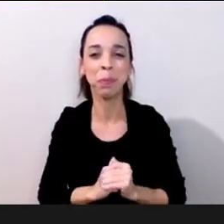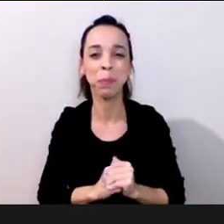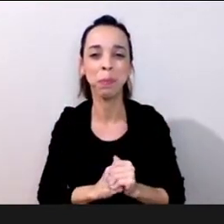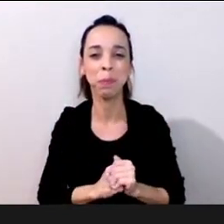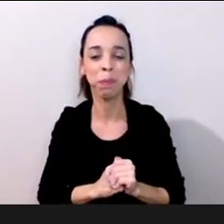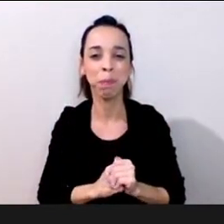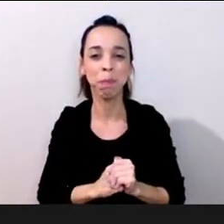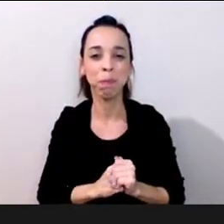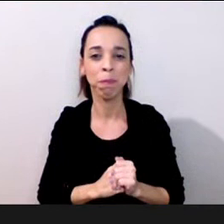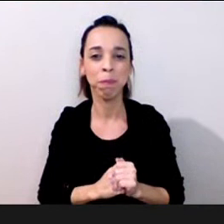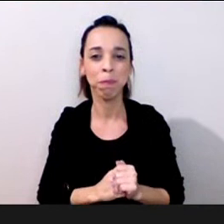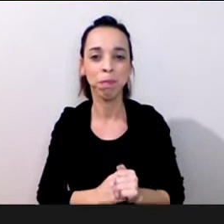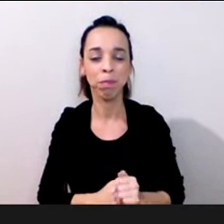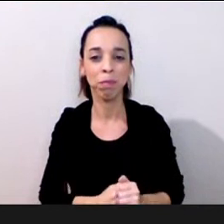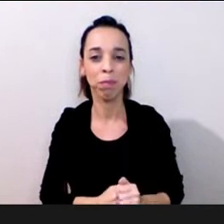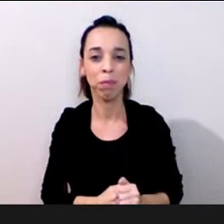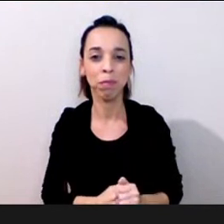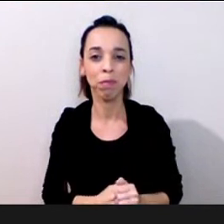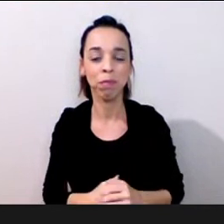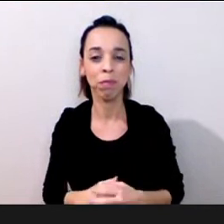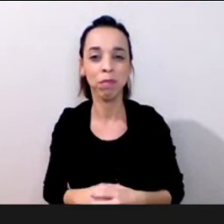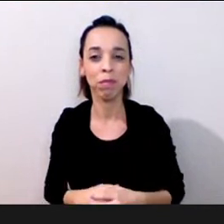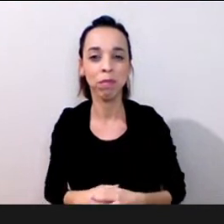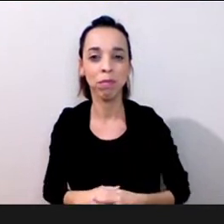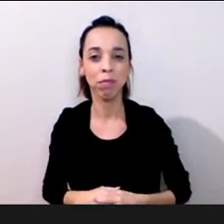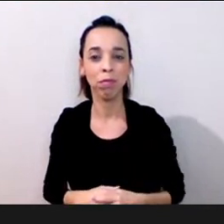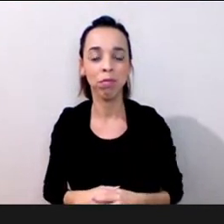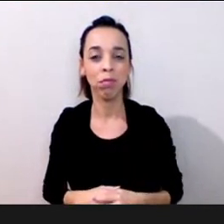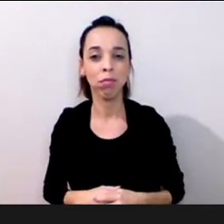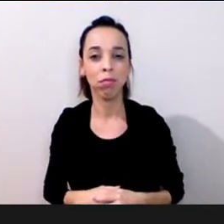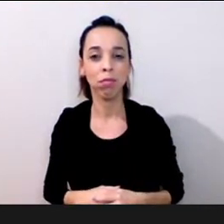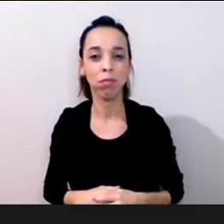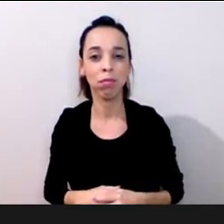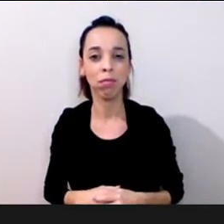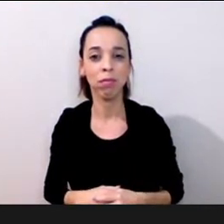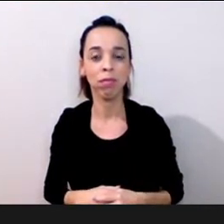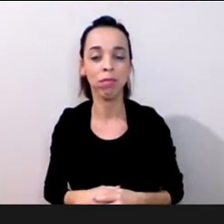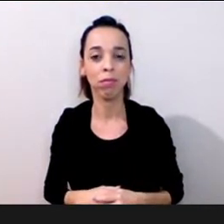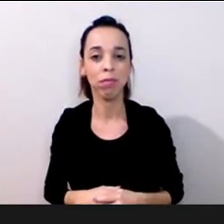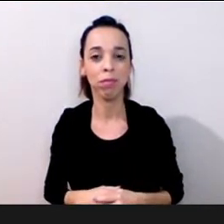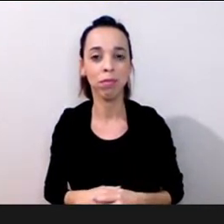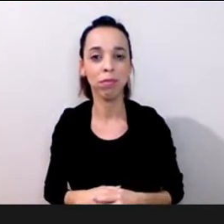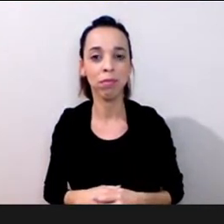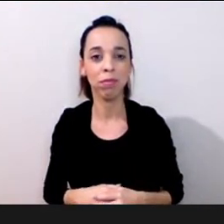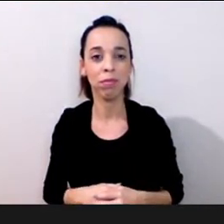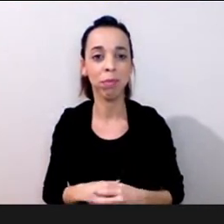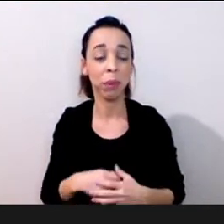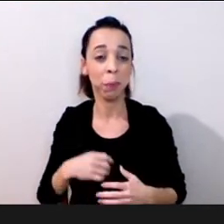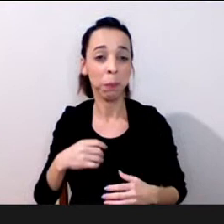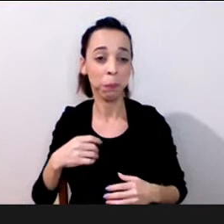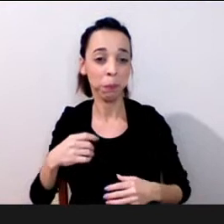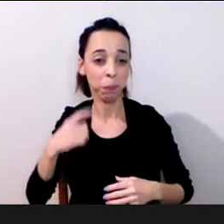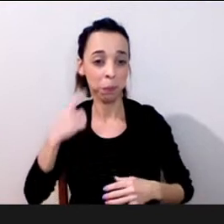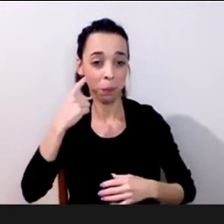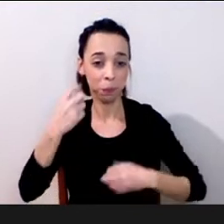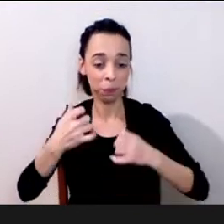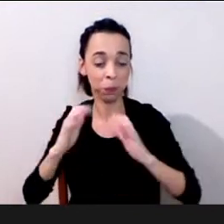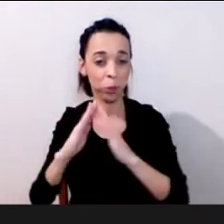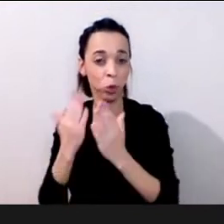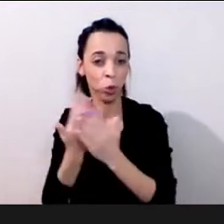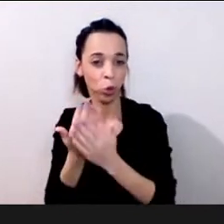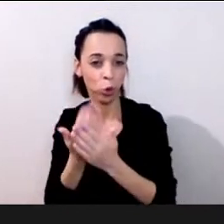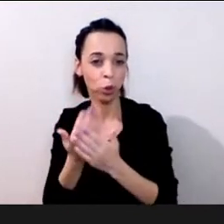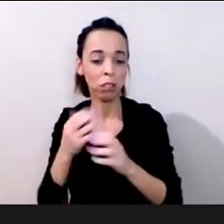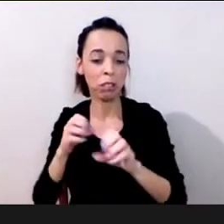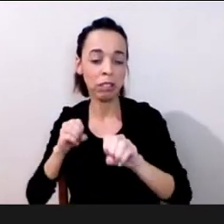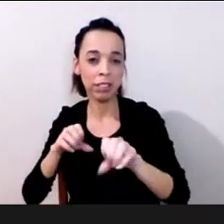o desafio que a gente tem eu acho que na linha da própria fala do professor anterior de ressignificar a escola acho que a gente precisa considerar